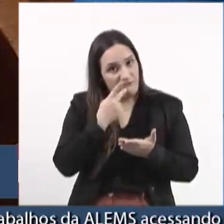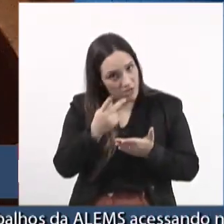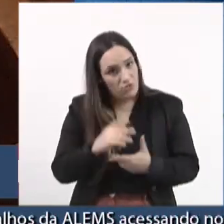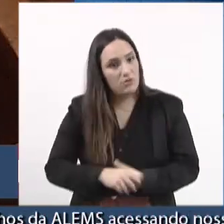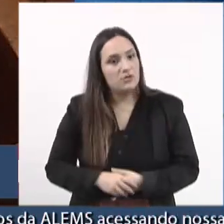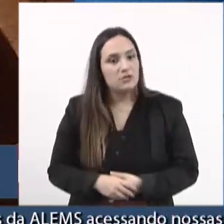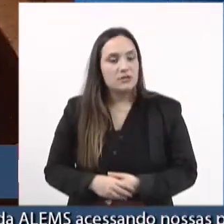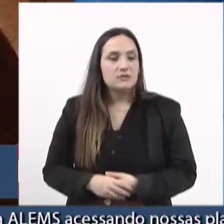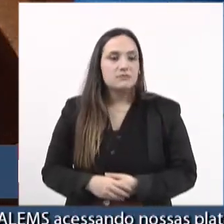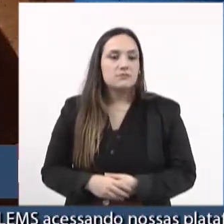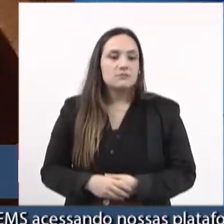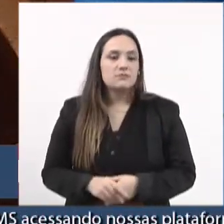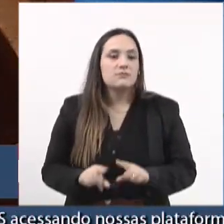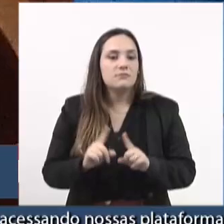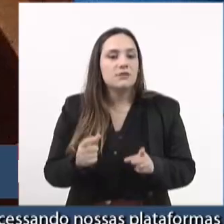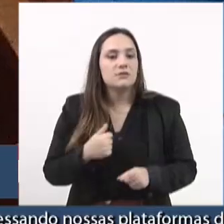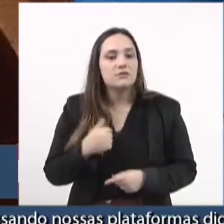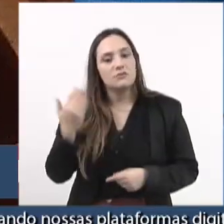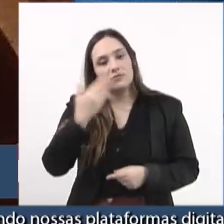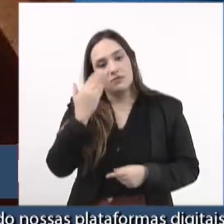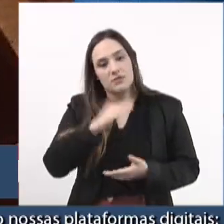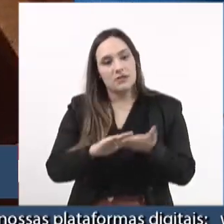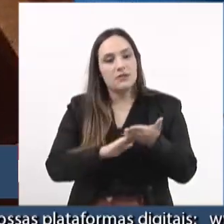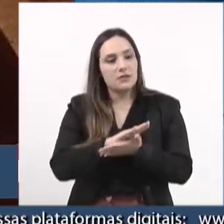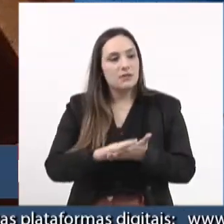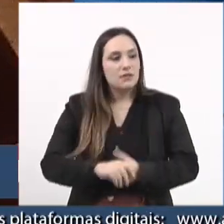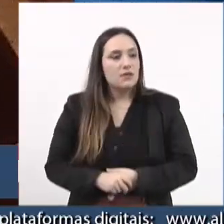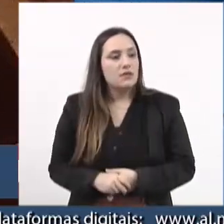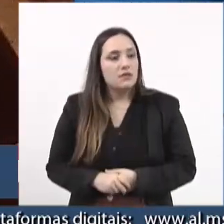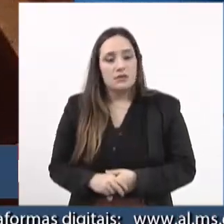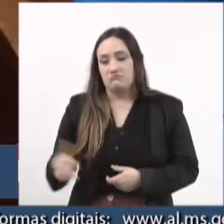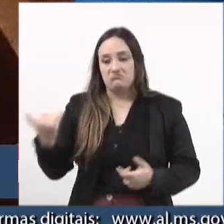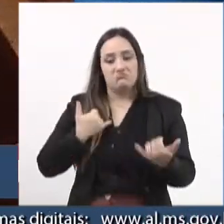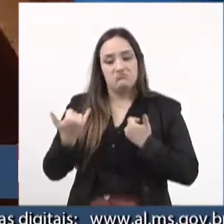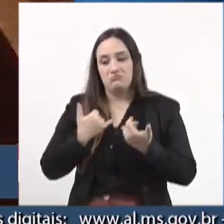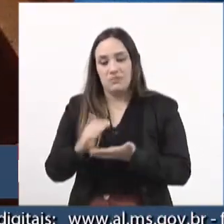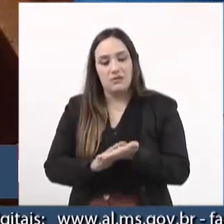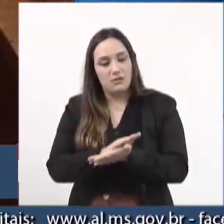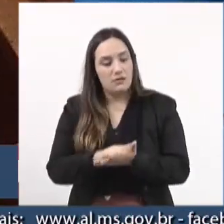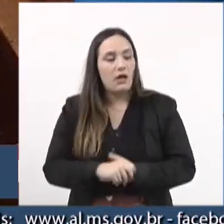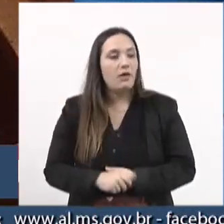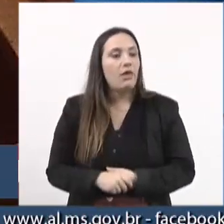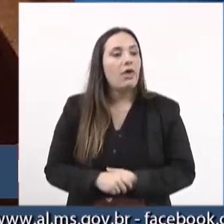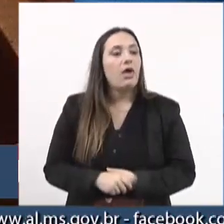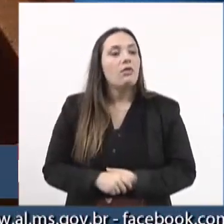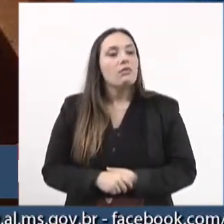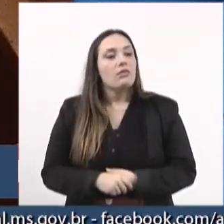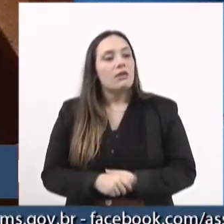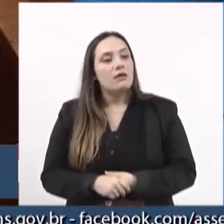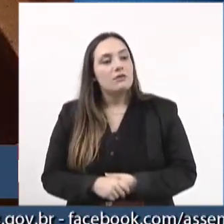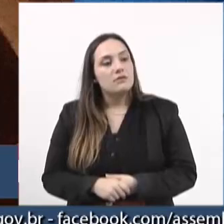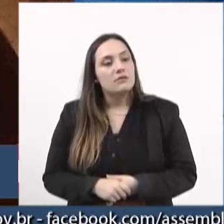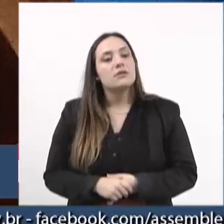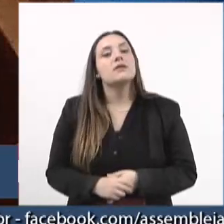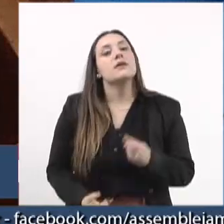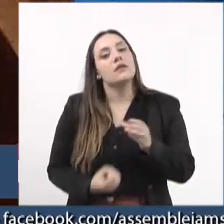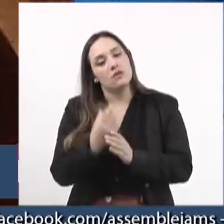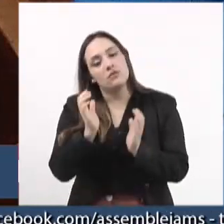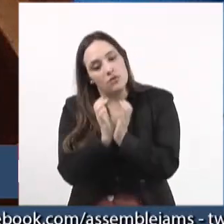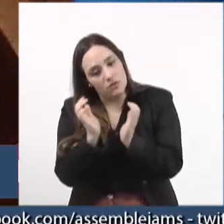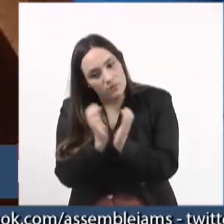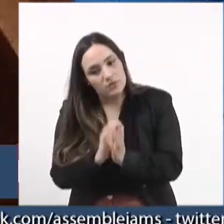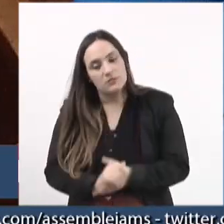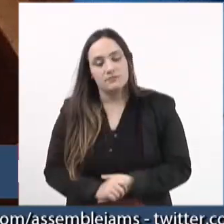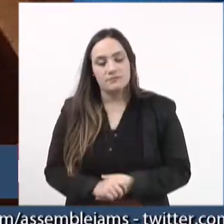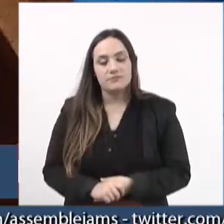mas a gente não viu nada, ninguém passa nada para a gente, e que seja criado um grupo para